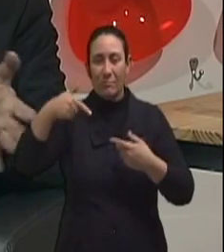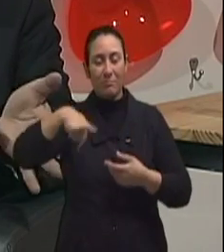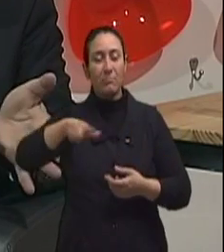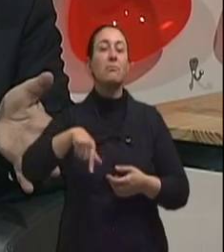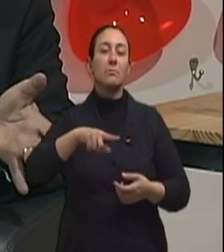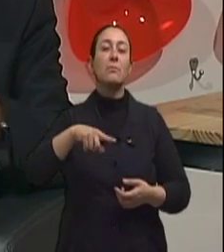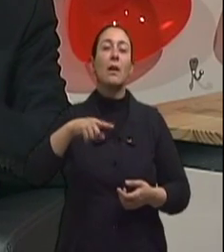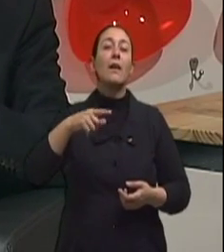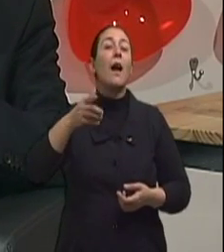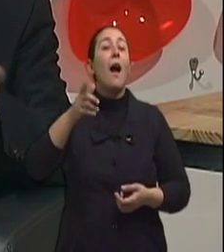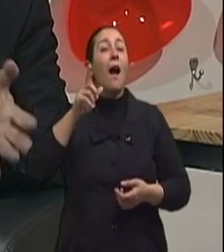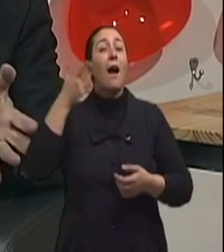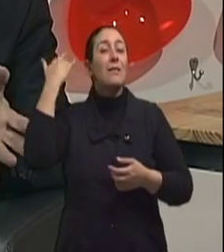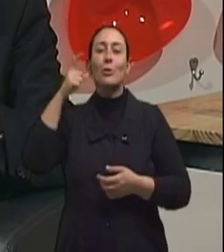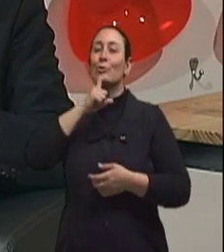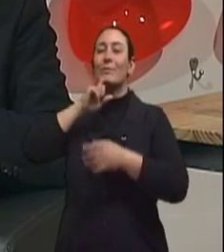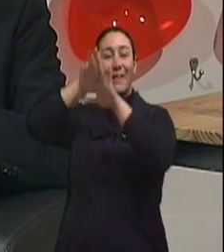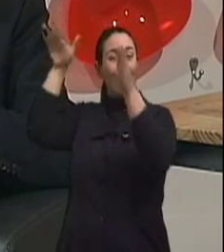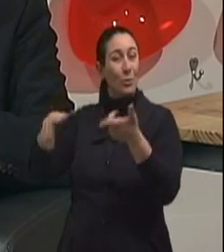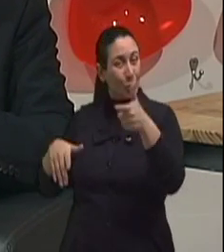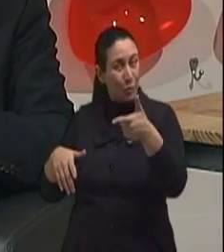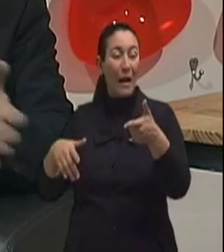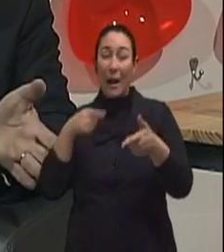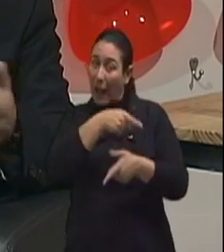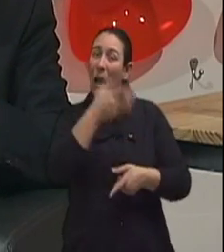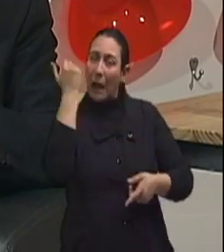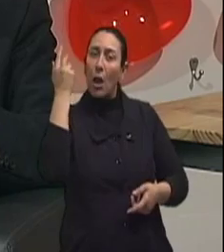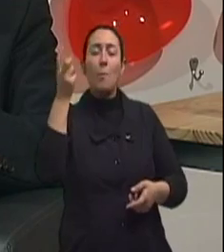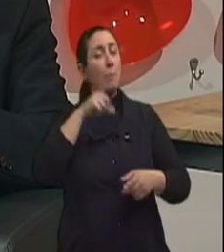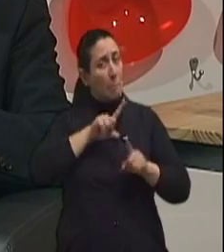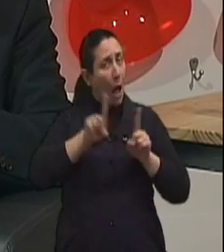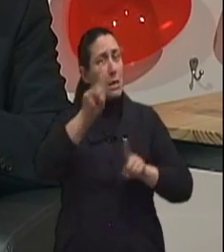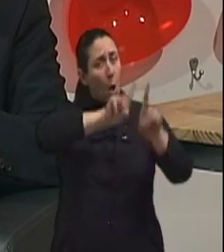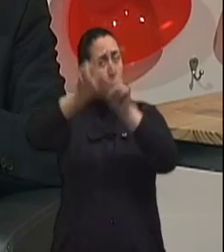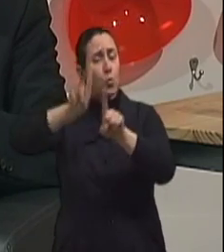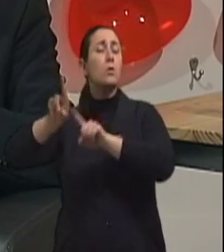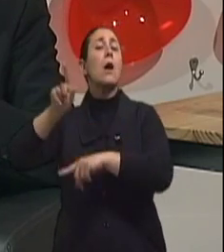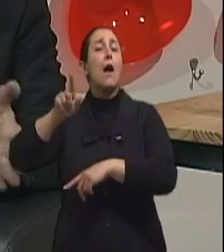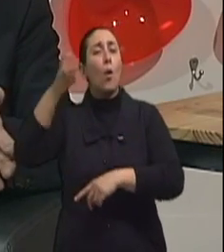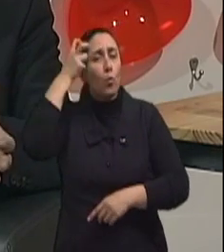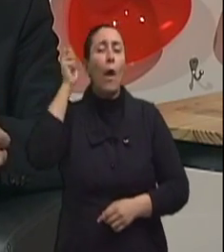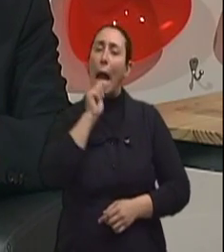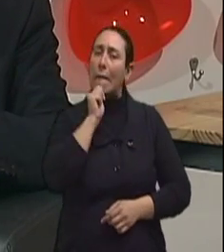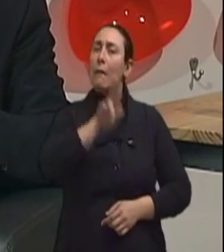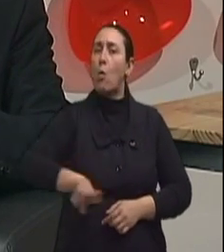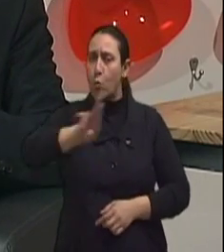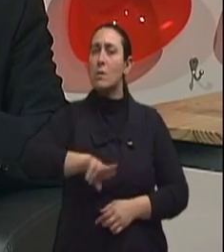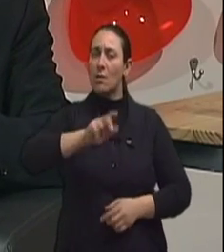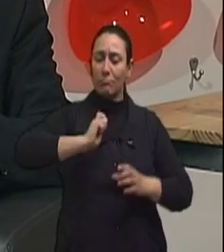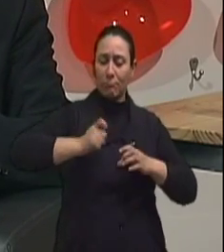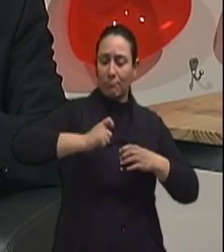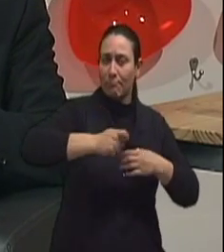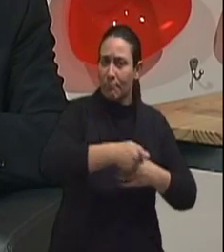não tinha geladeira em casa, que agora diminuiu. Mas ainda em algumas culturas isso é comum, né. Então, isso deve ser diminuído e deve ser